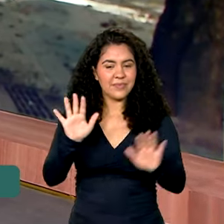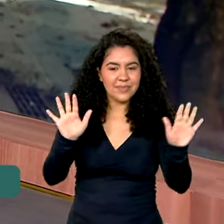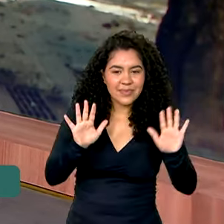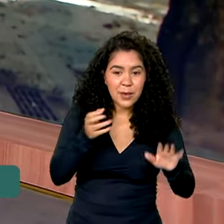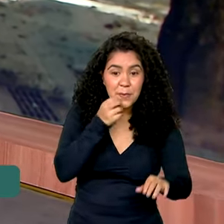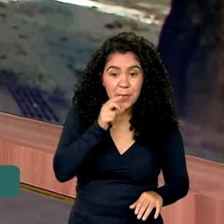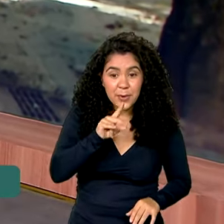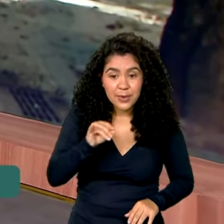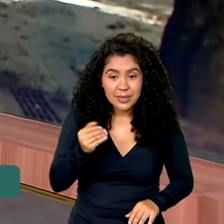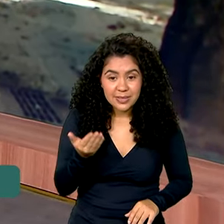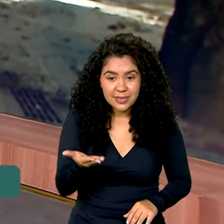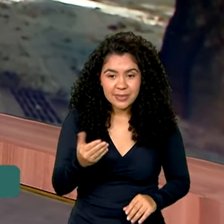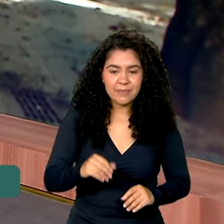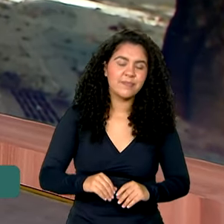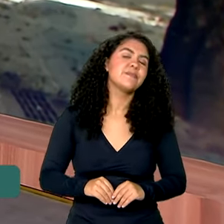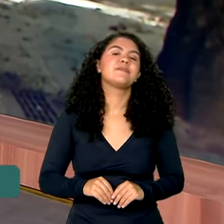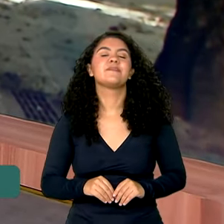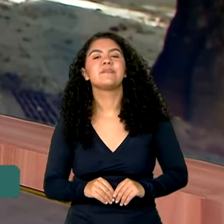você.